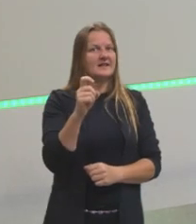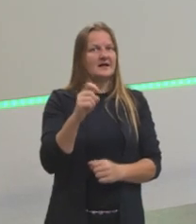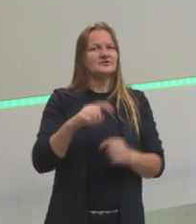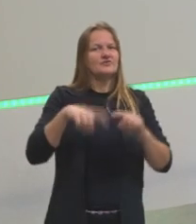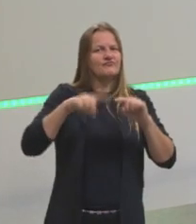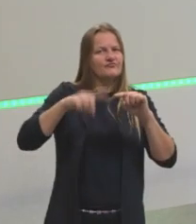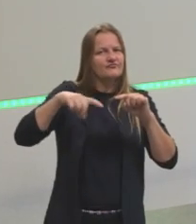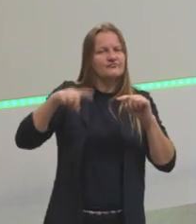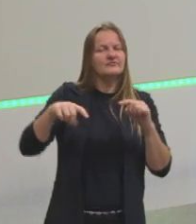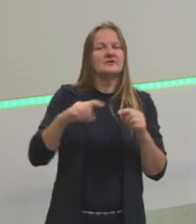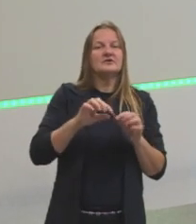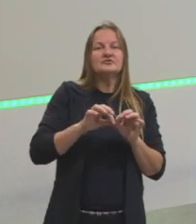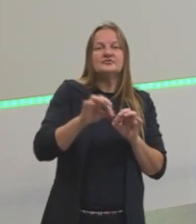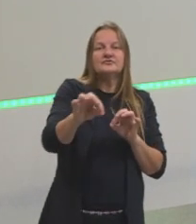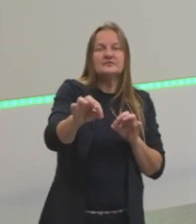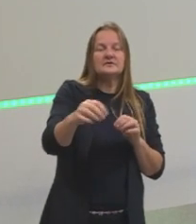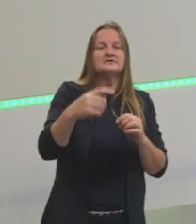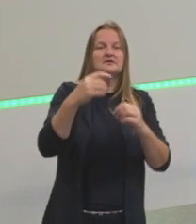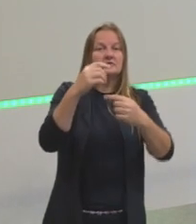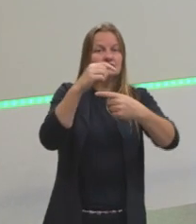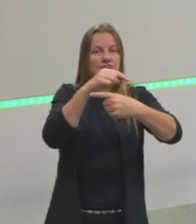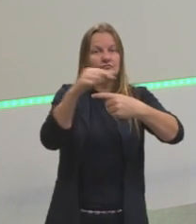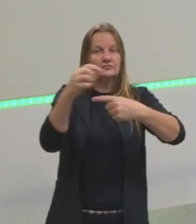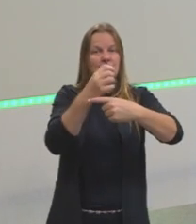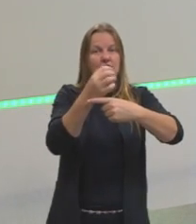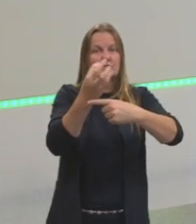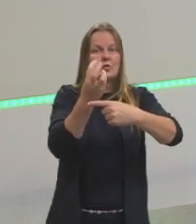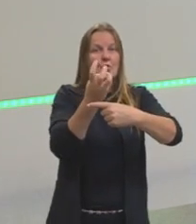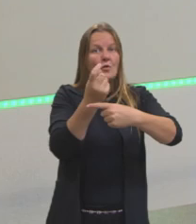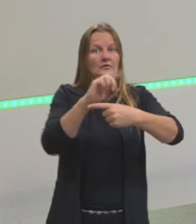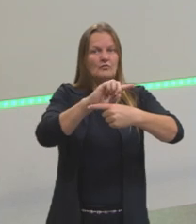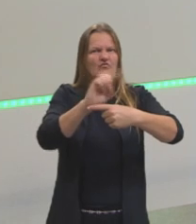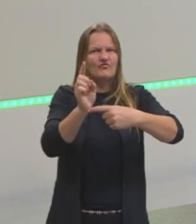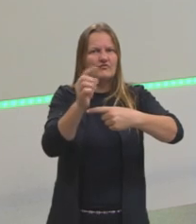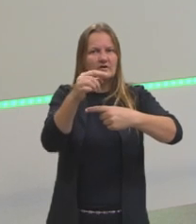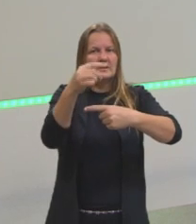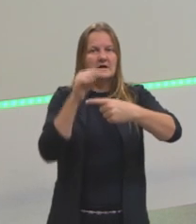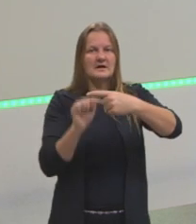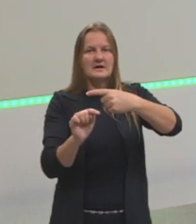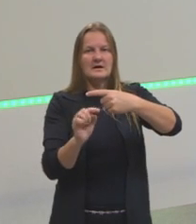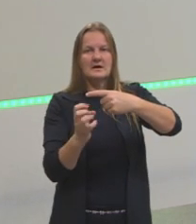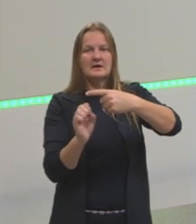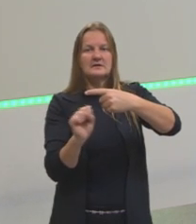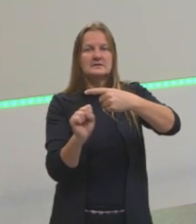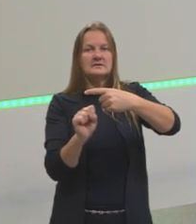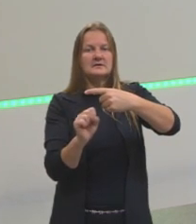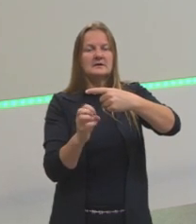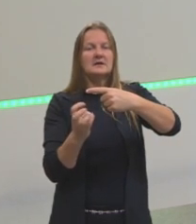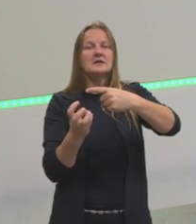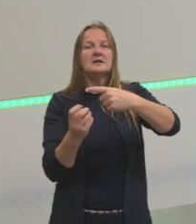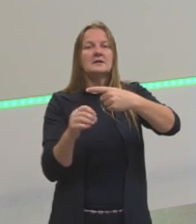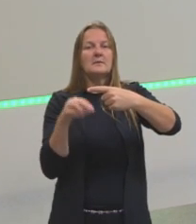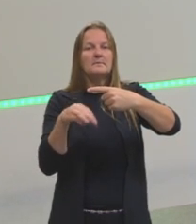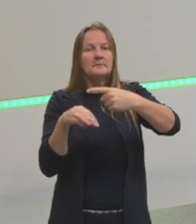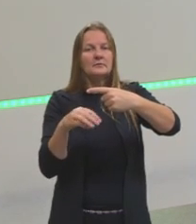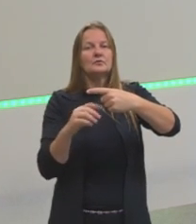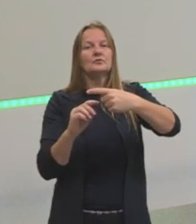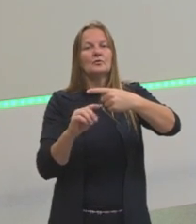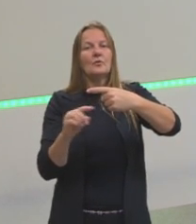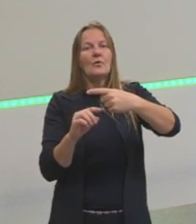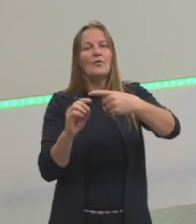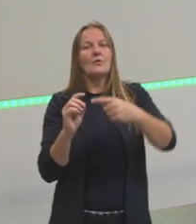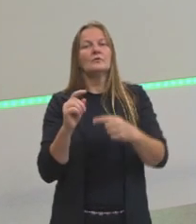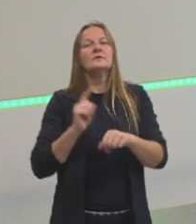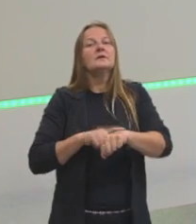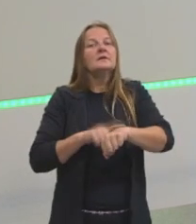variação da distância pelo tempo. O quão rápido ele andou nesse trecho. Em quanto